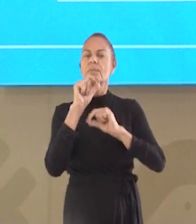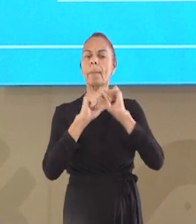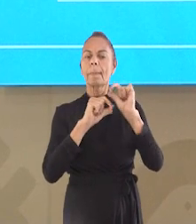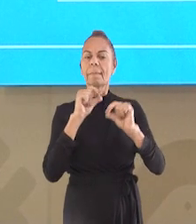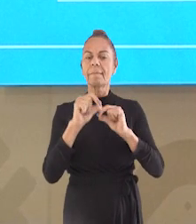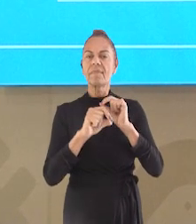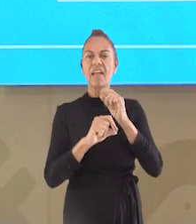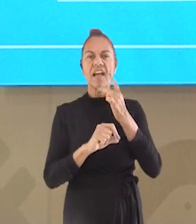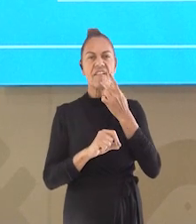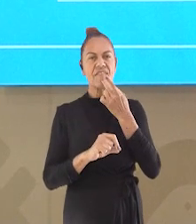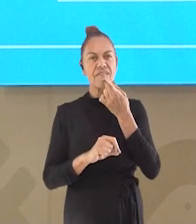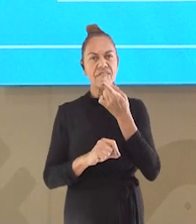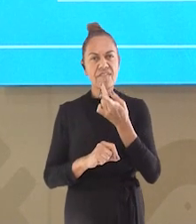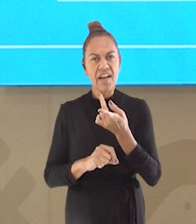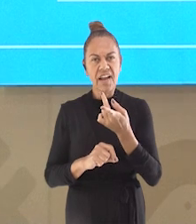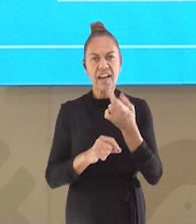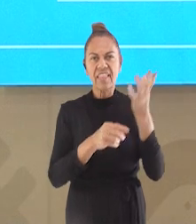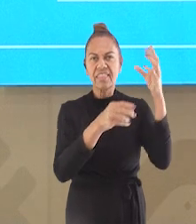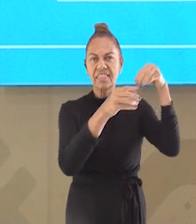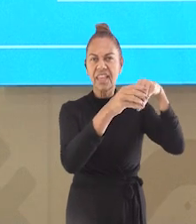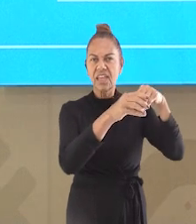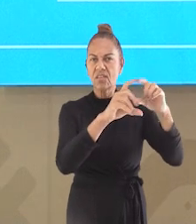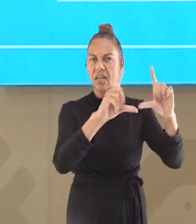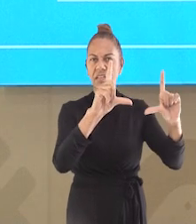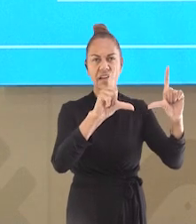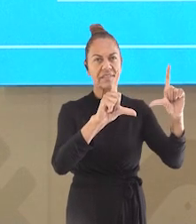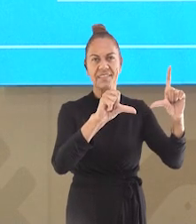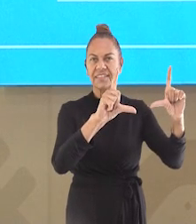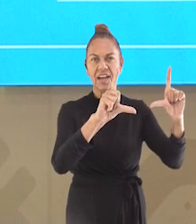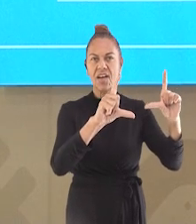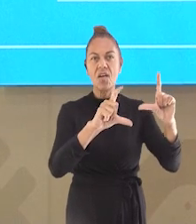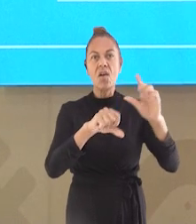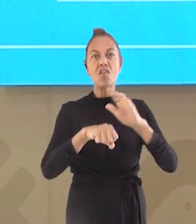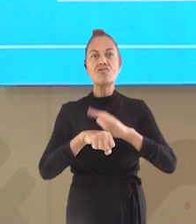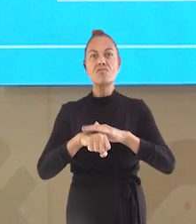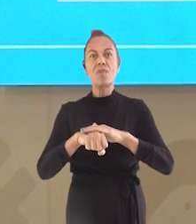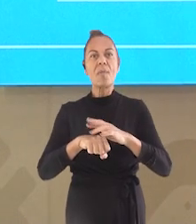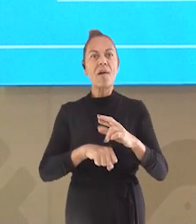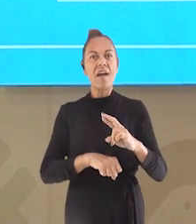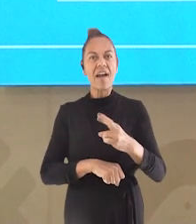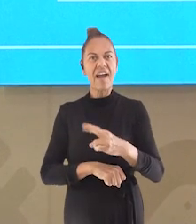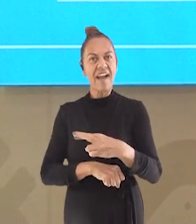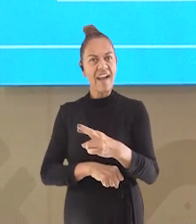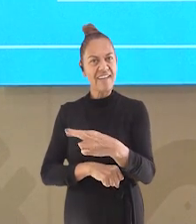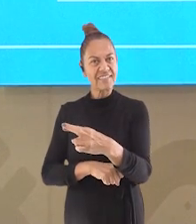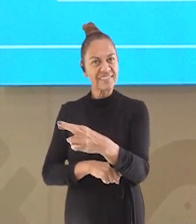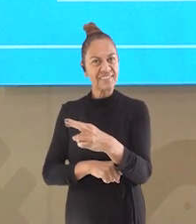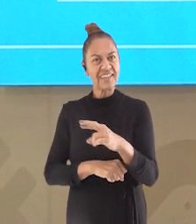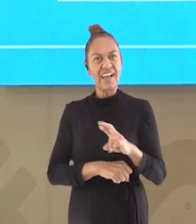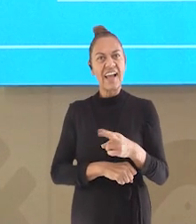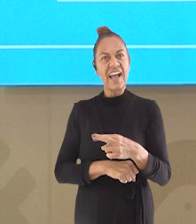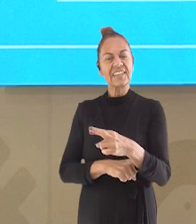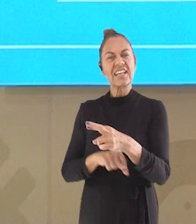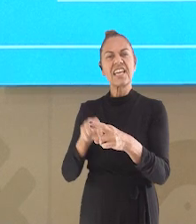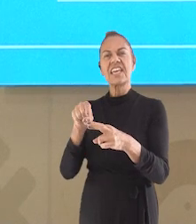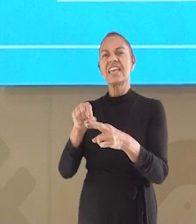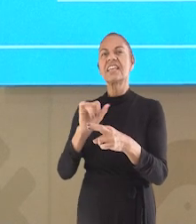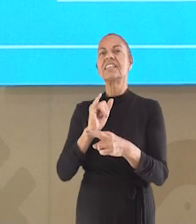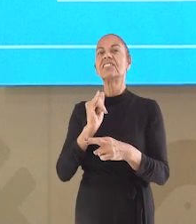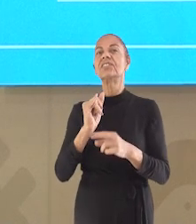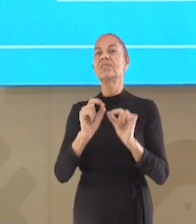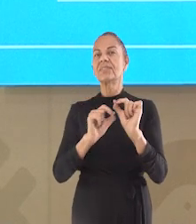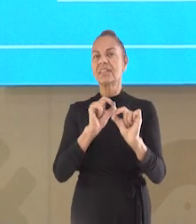Perceba que nesse quadrinho, a fala não sai de alguém da televisão, mas do próprio rato, o Níquel Náusea.